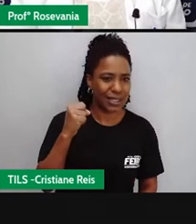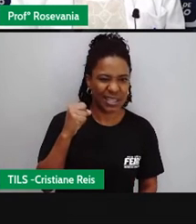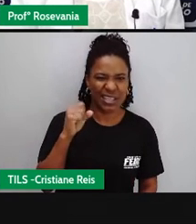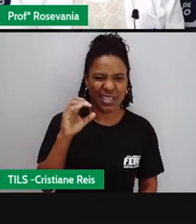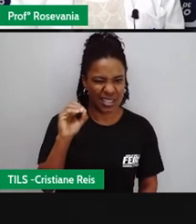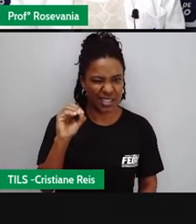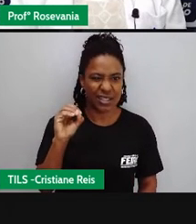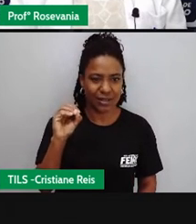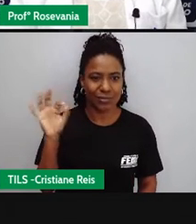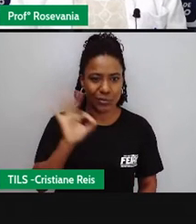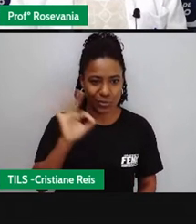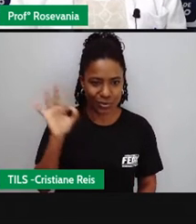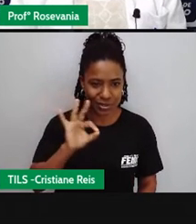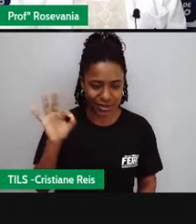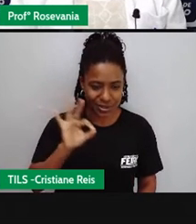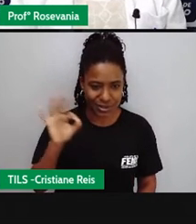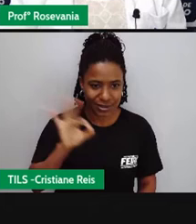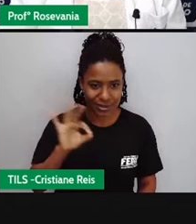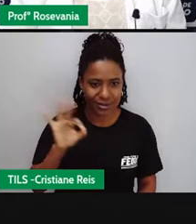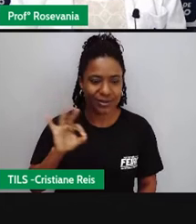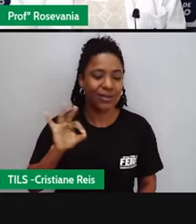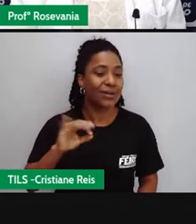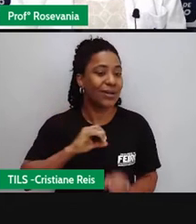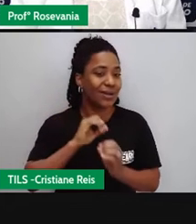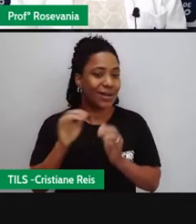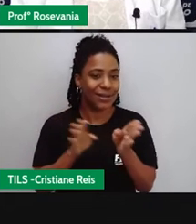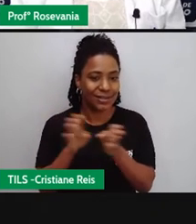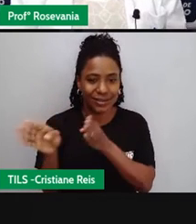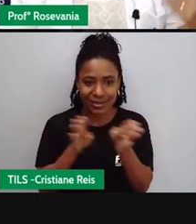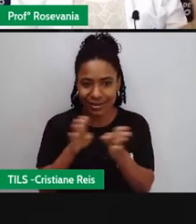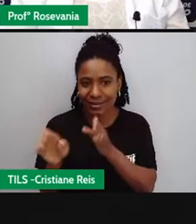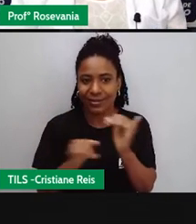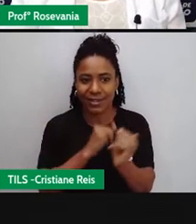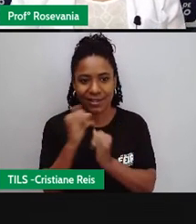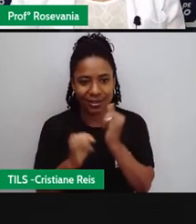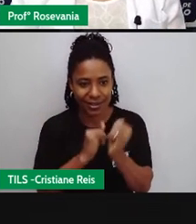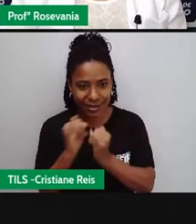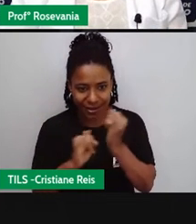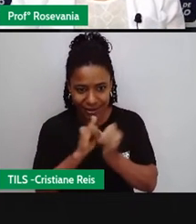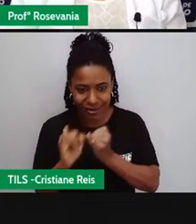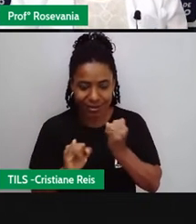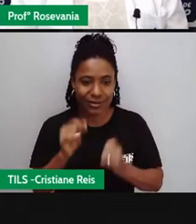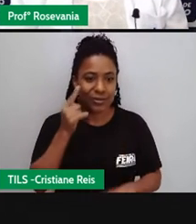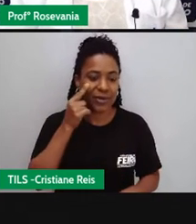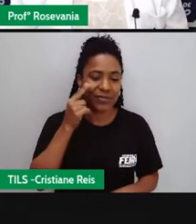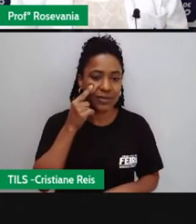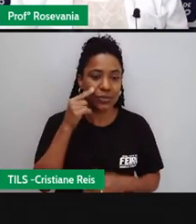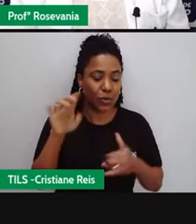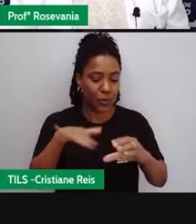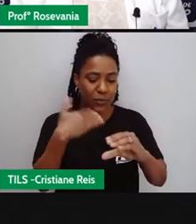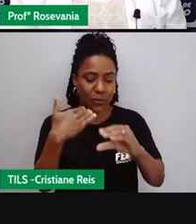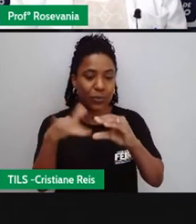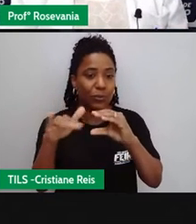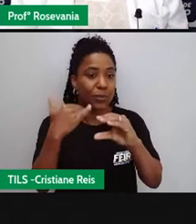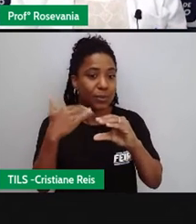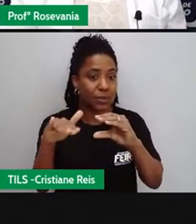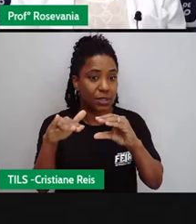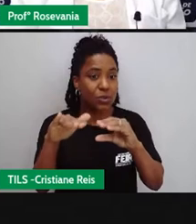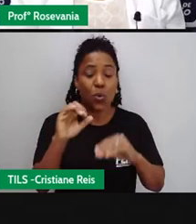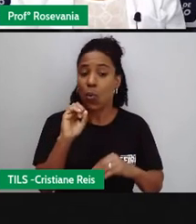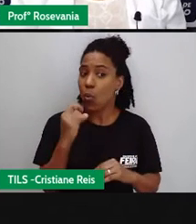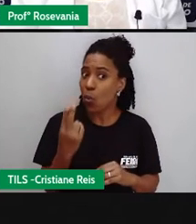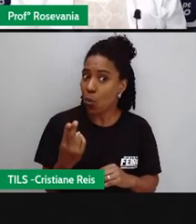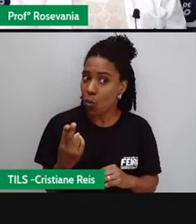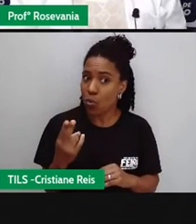população urbana acessando a internet, mesmo que seja pra ver só apenas as mensagens, né, ou que seja apenas